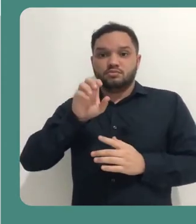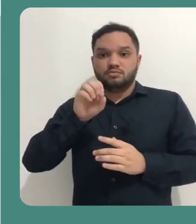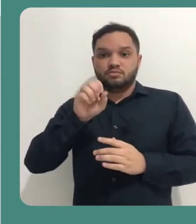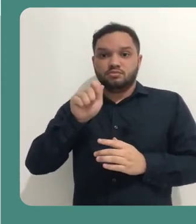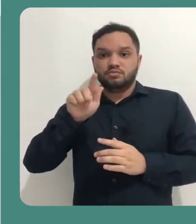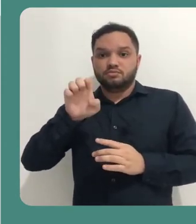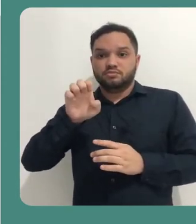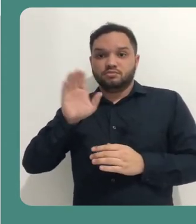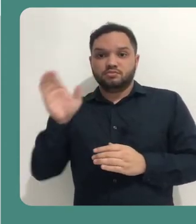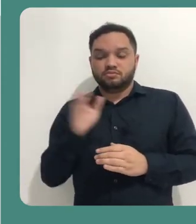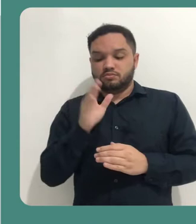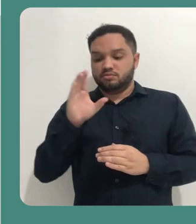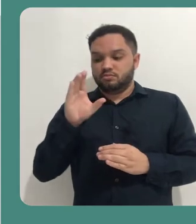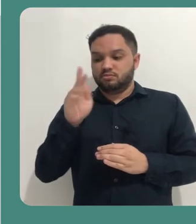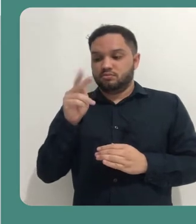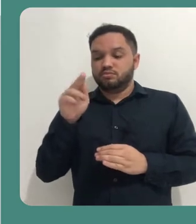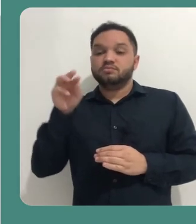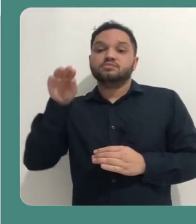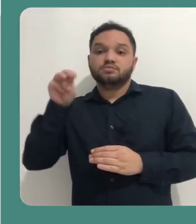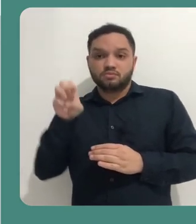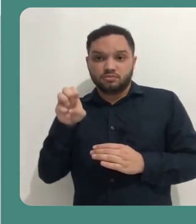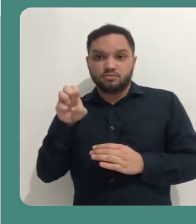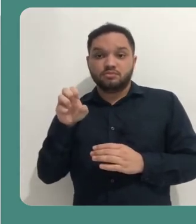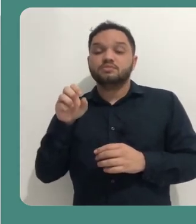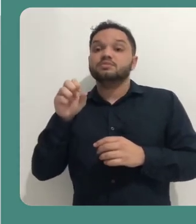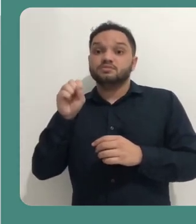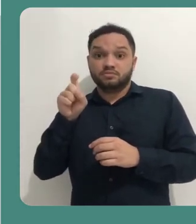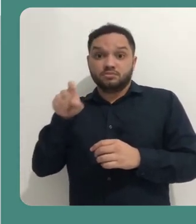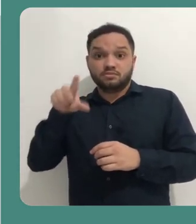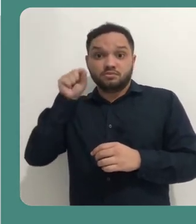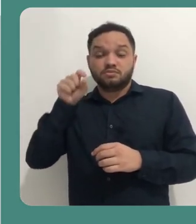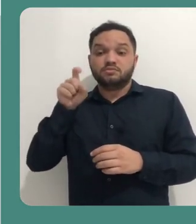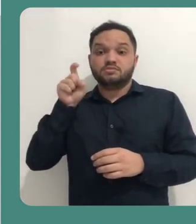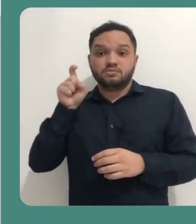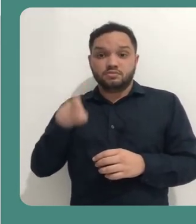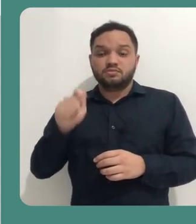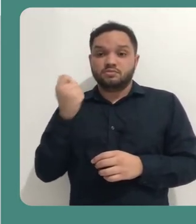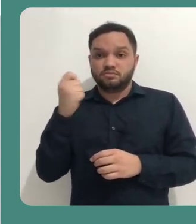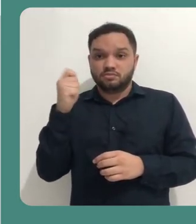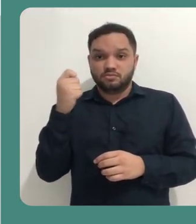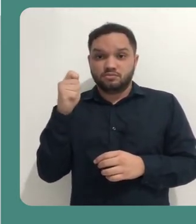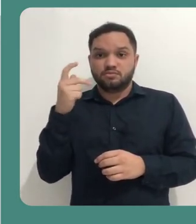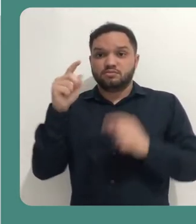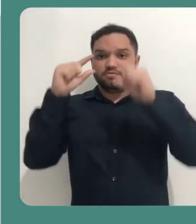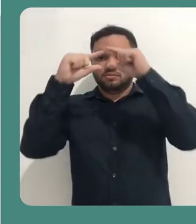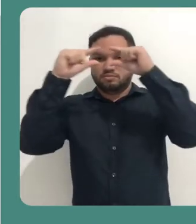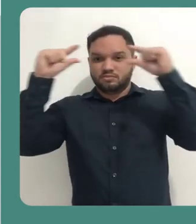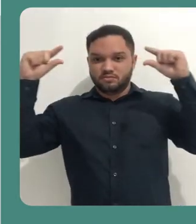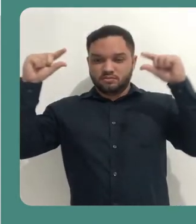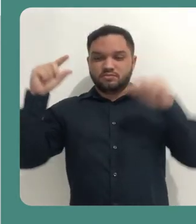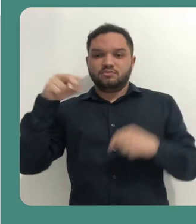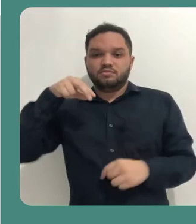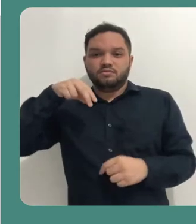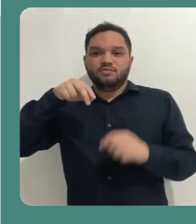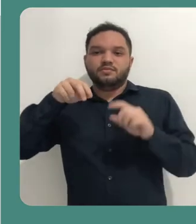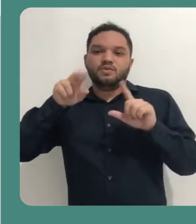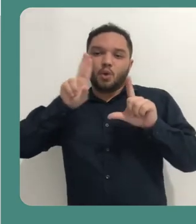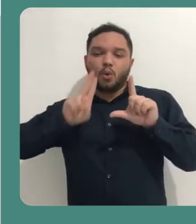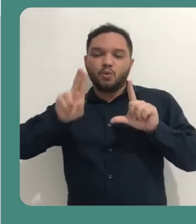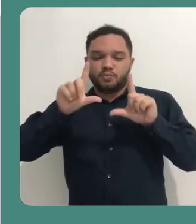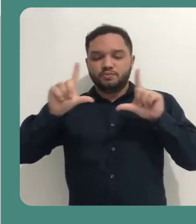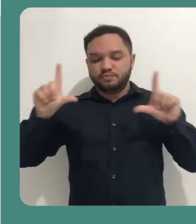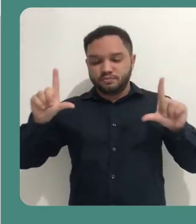fazer essa instalação para o Google Chrome, ele vai colocar automaticamente um plugin aqui na sua barra de navegação. Essas duas